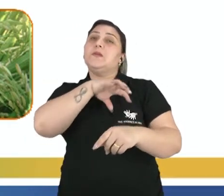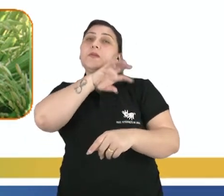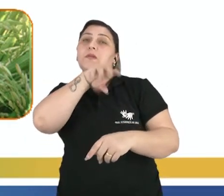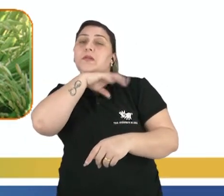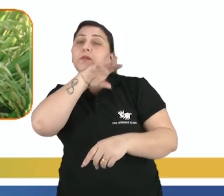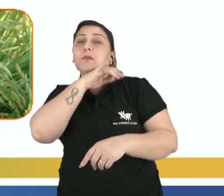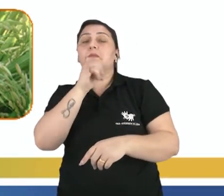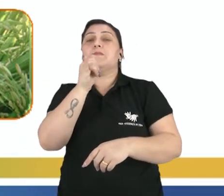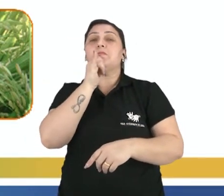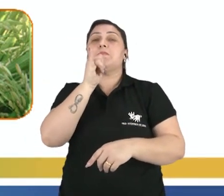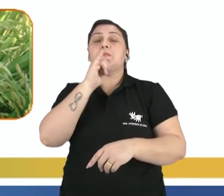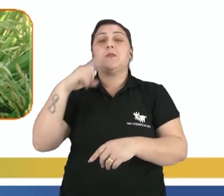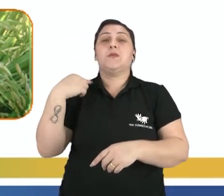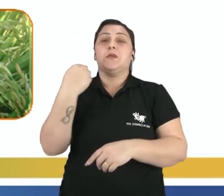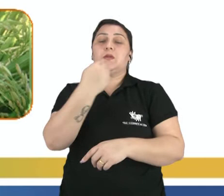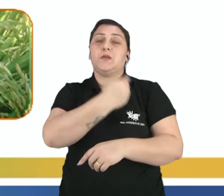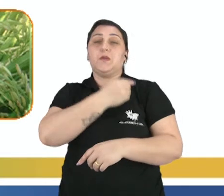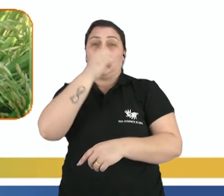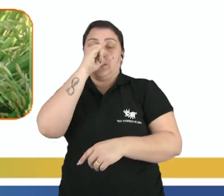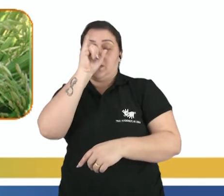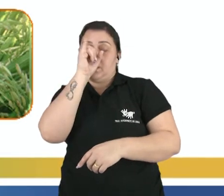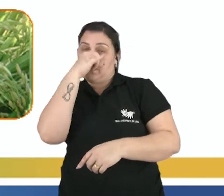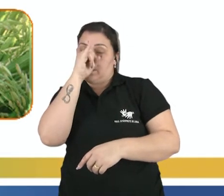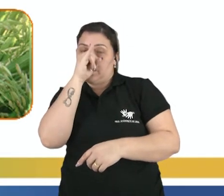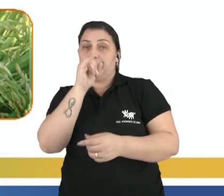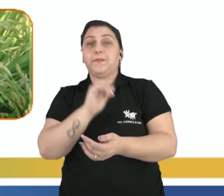como, por exemplo, os nossos suínos.